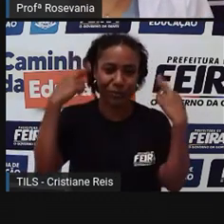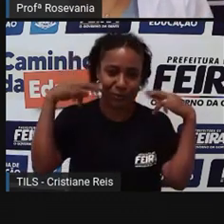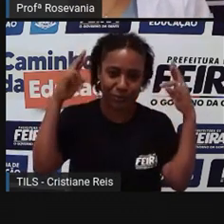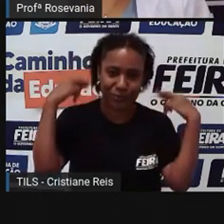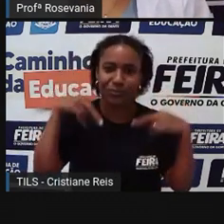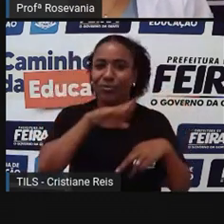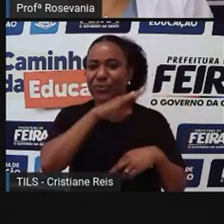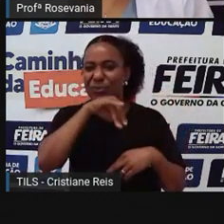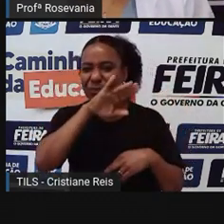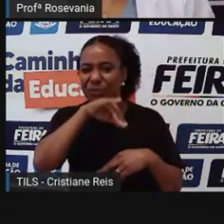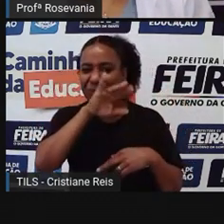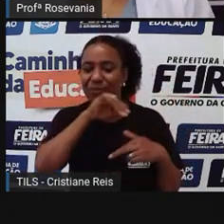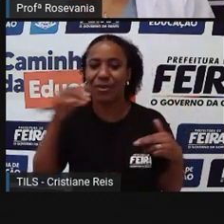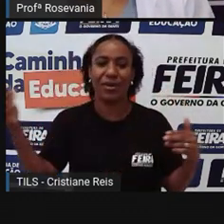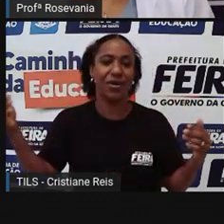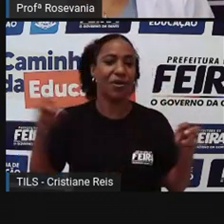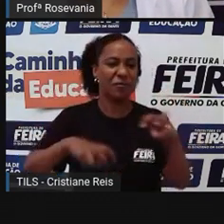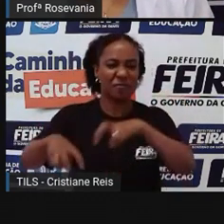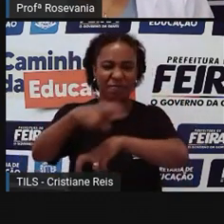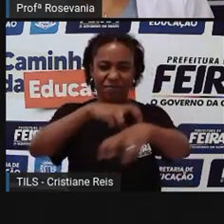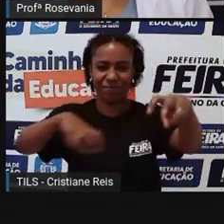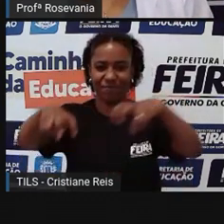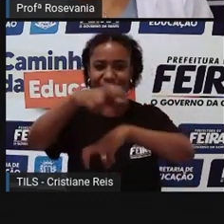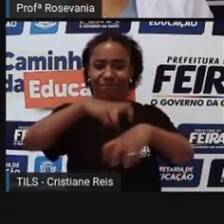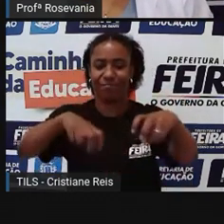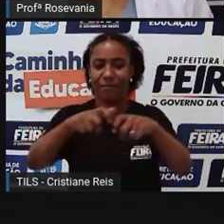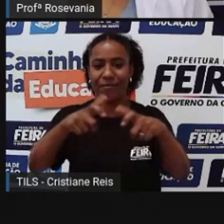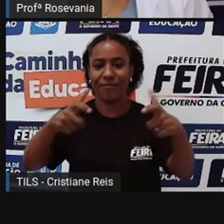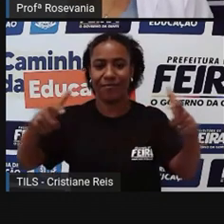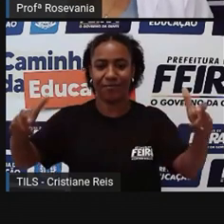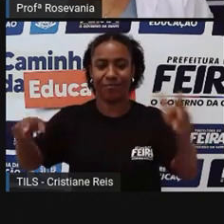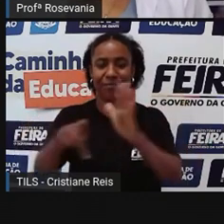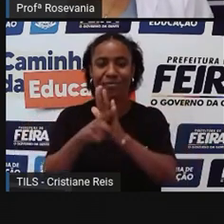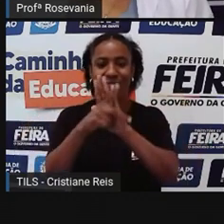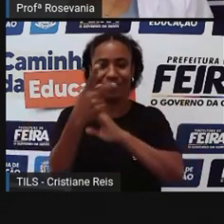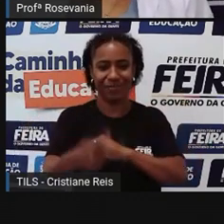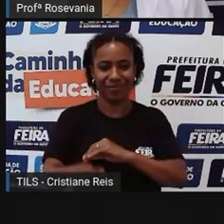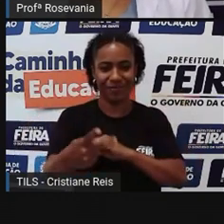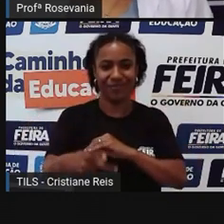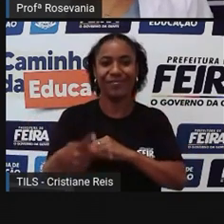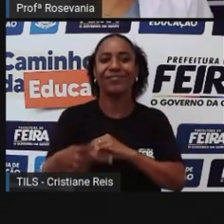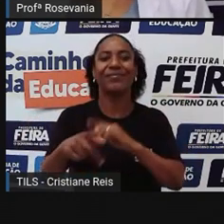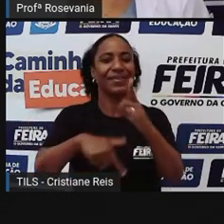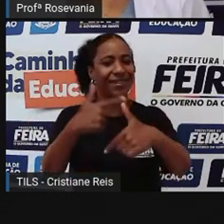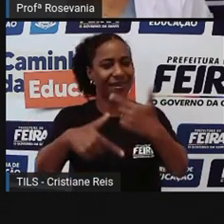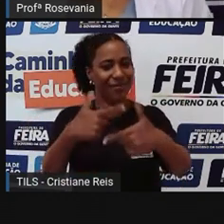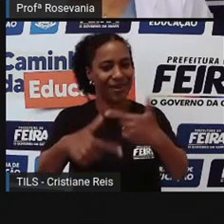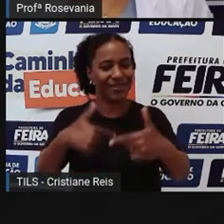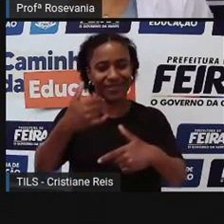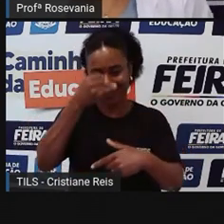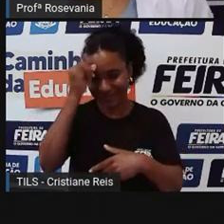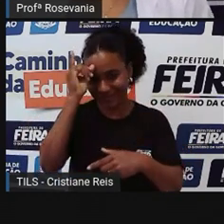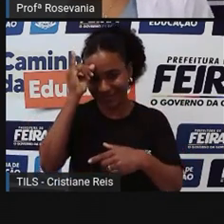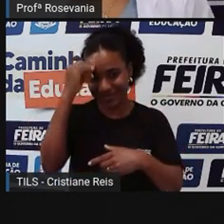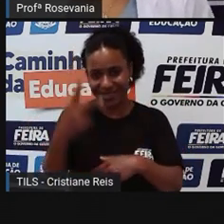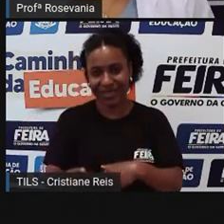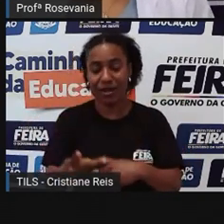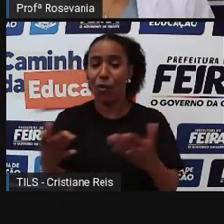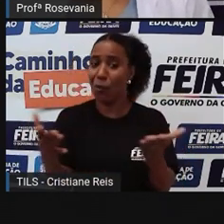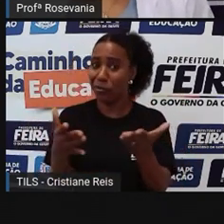uma série de animais, a gente, né, foi introjetando na nossa pecuária, né, e hoje a gente cria praticamente todos os animais, né,